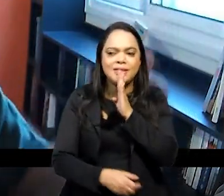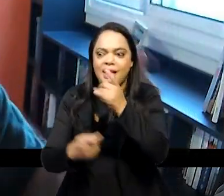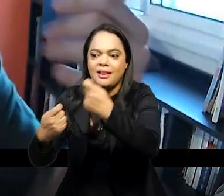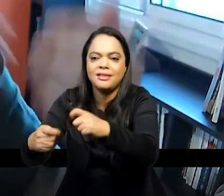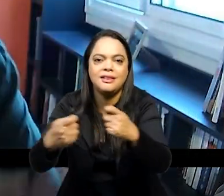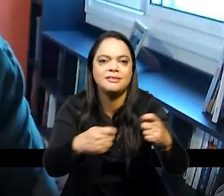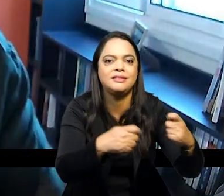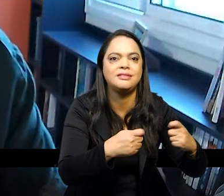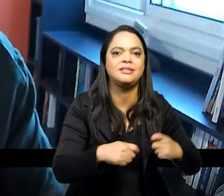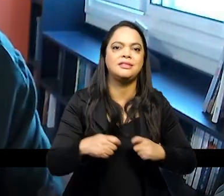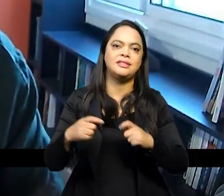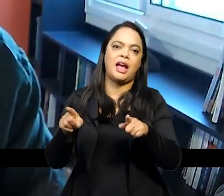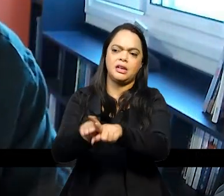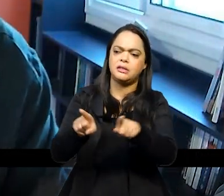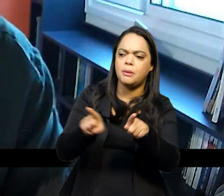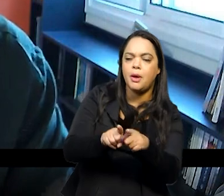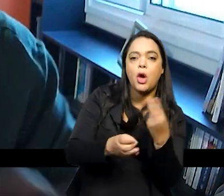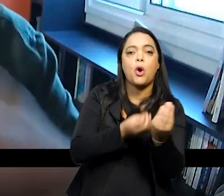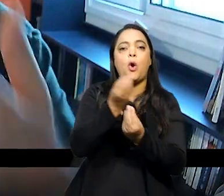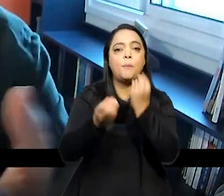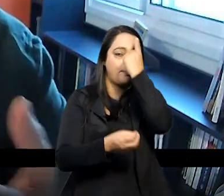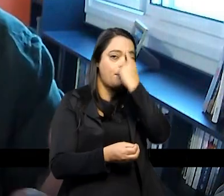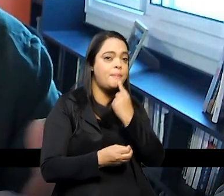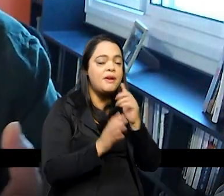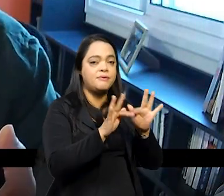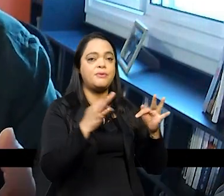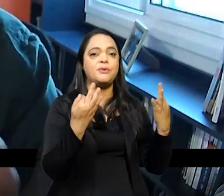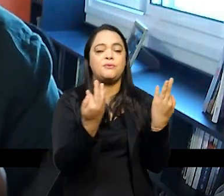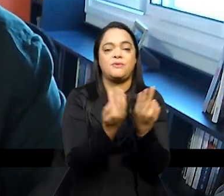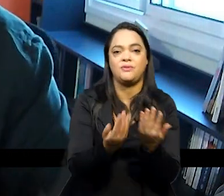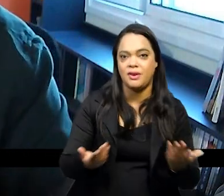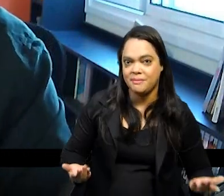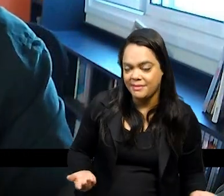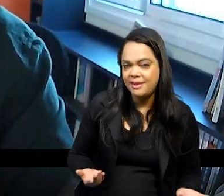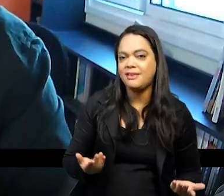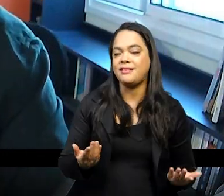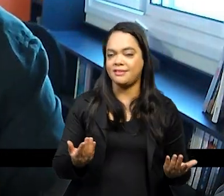específicas com os perfis familiares com o background escolar